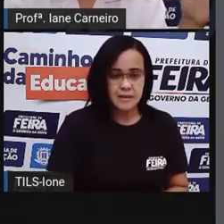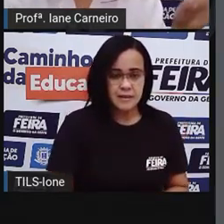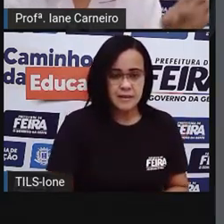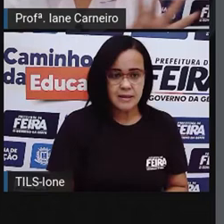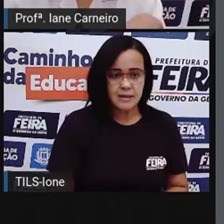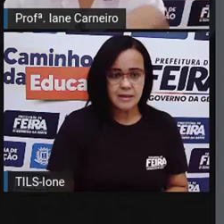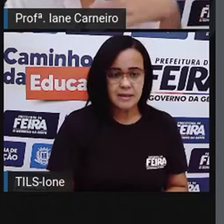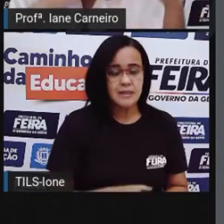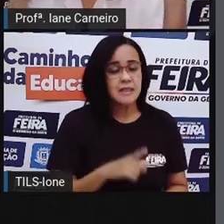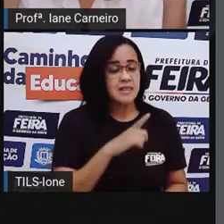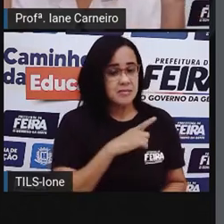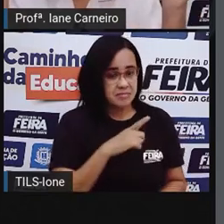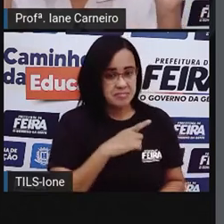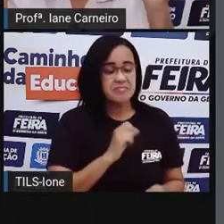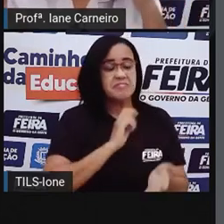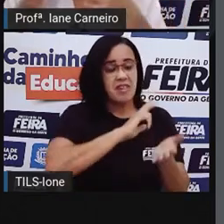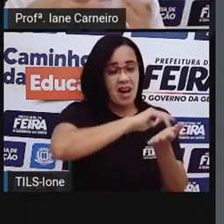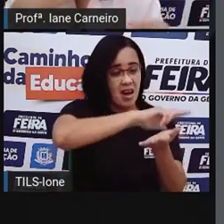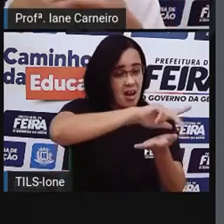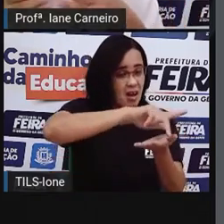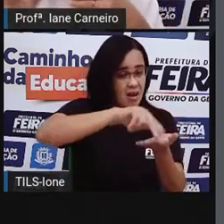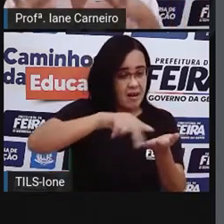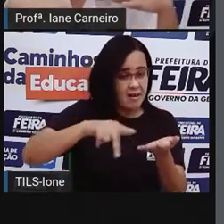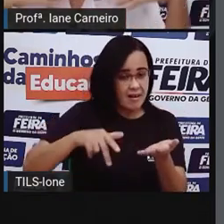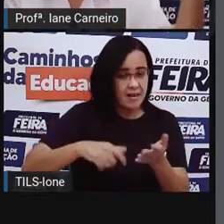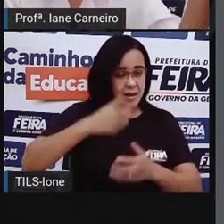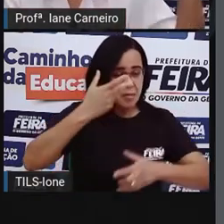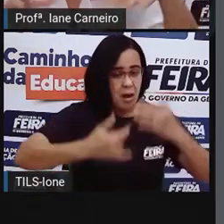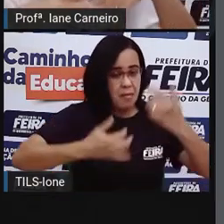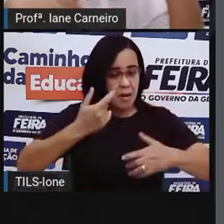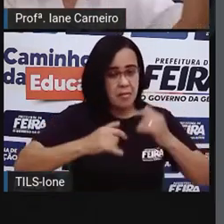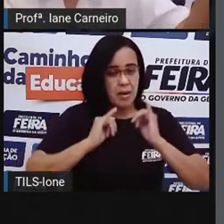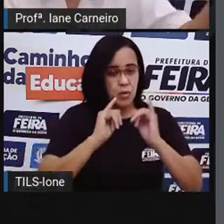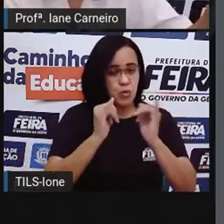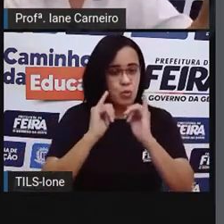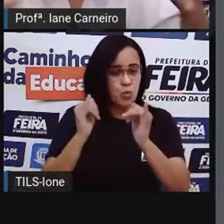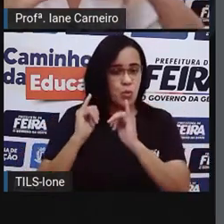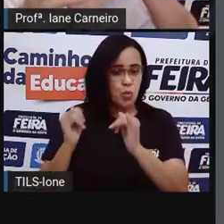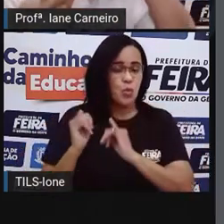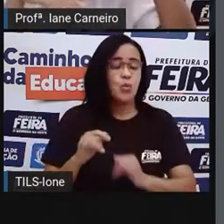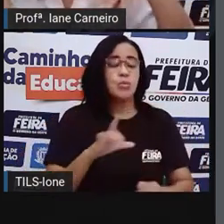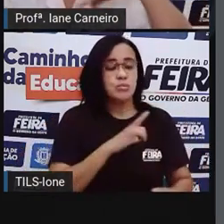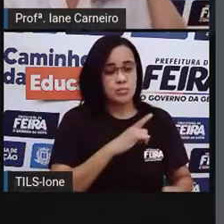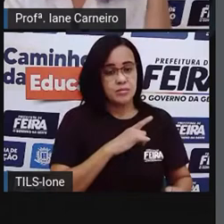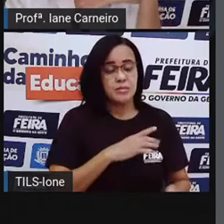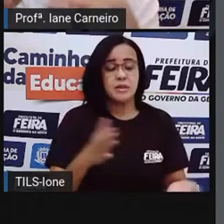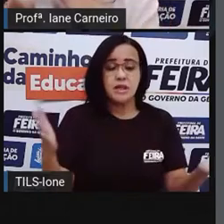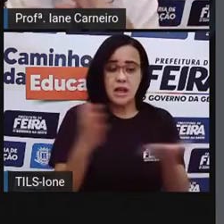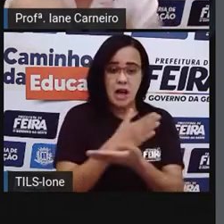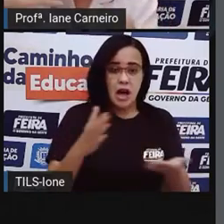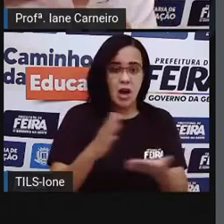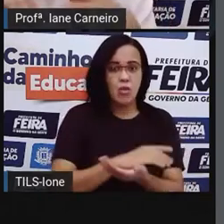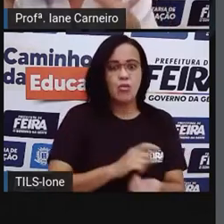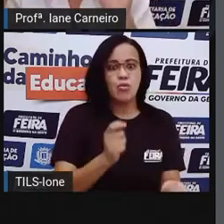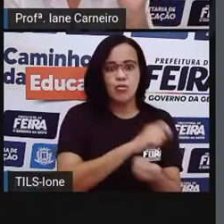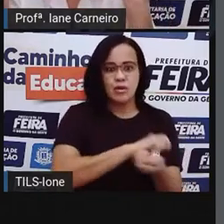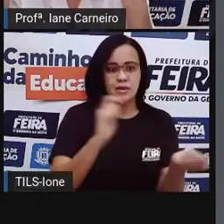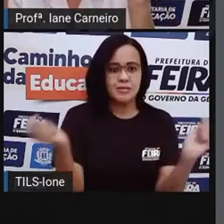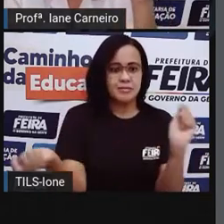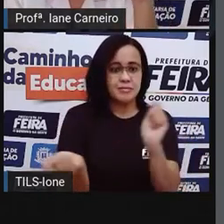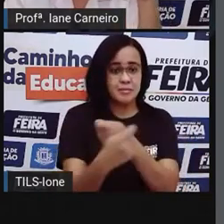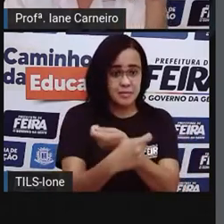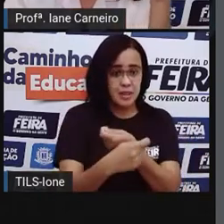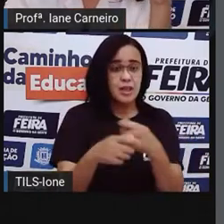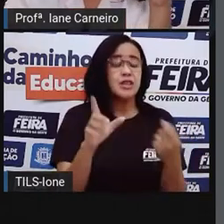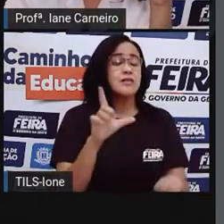versões aí que já entraram em domínio público, ou seja, as histórias já foram adaptadas, já foram recontadas e aí já não se sabe mais quem